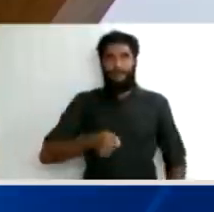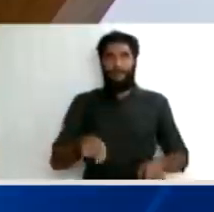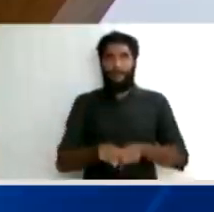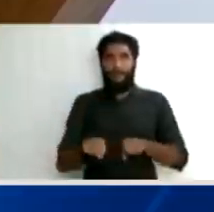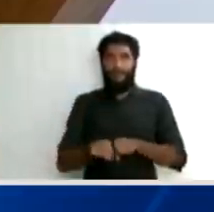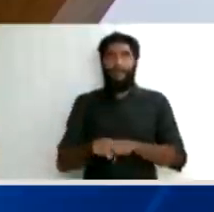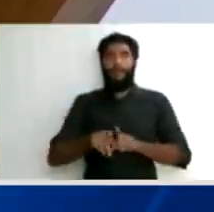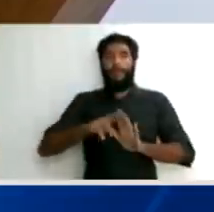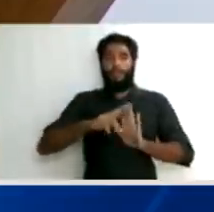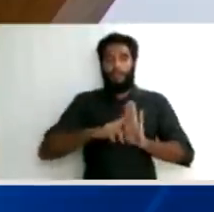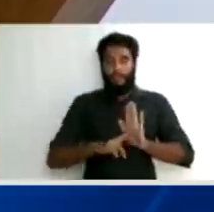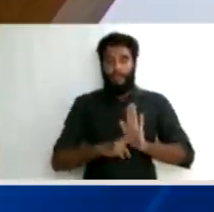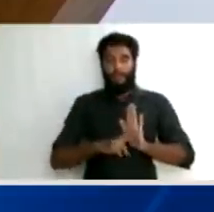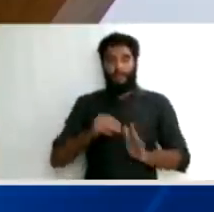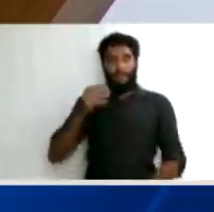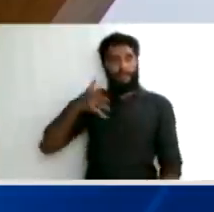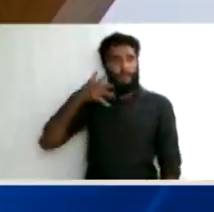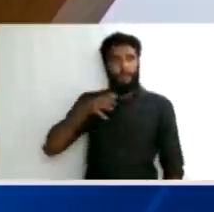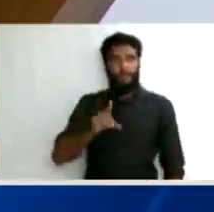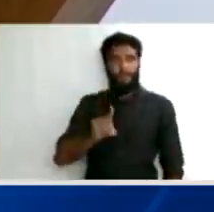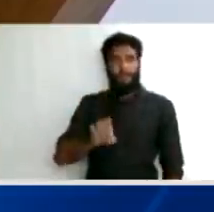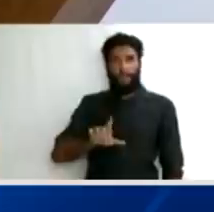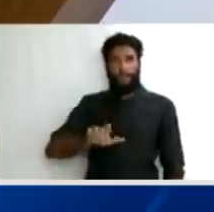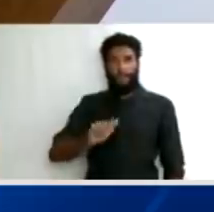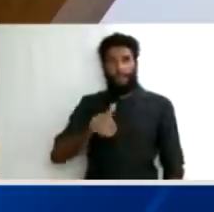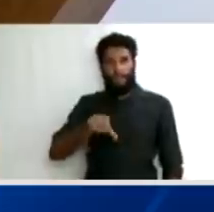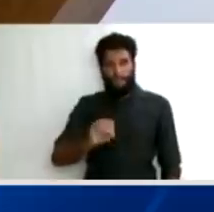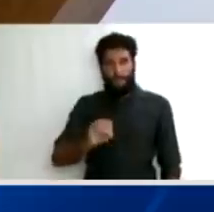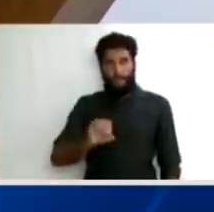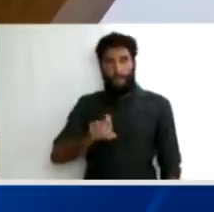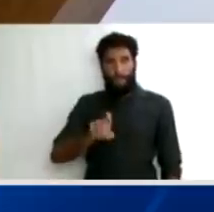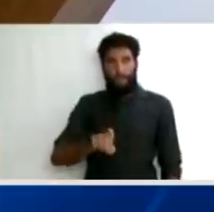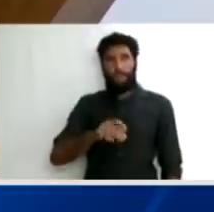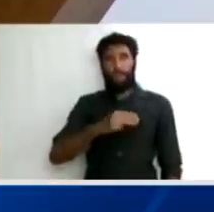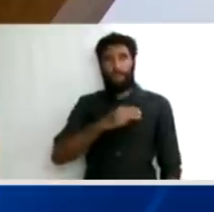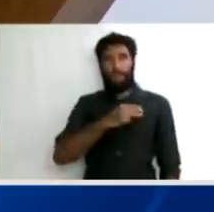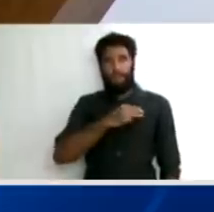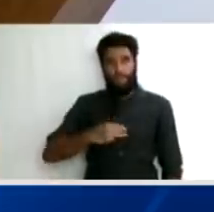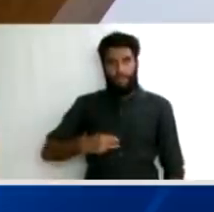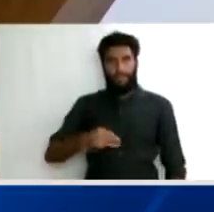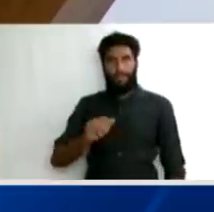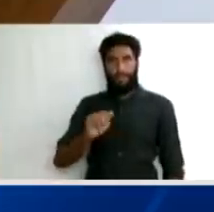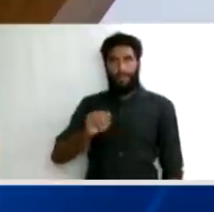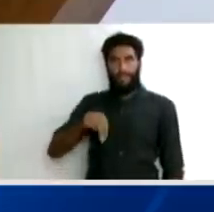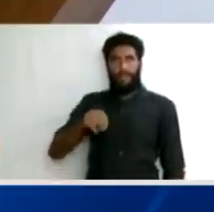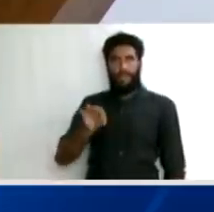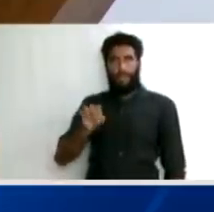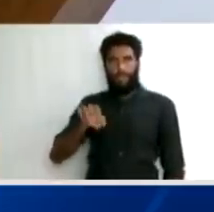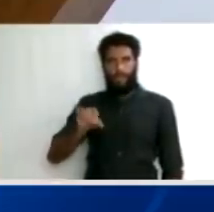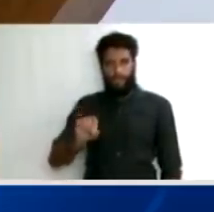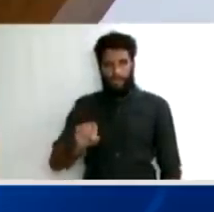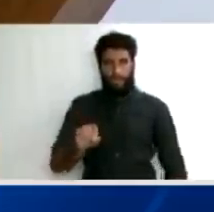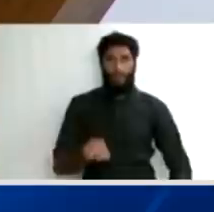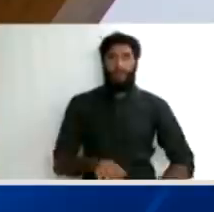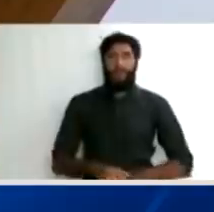porque toda prova que foi produzida nesse habeas corpus, ela está focada nos processos relativos ao Lula e as